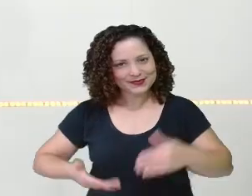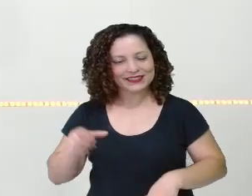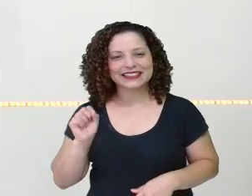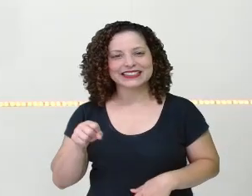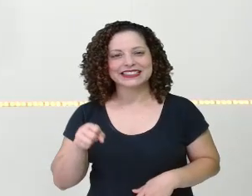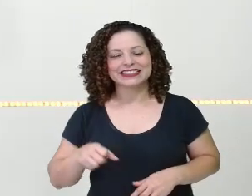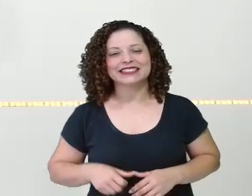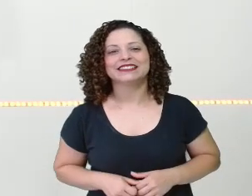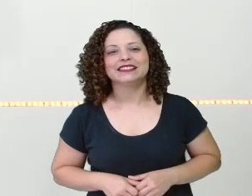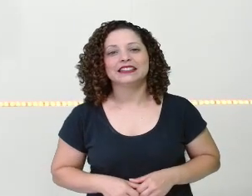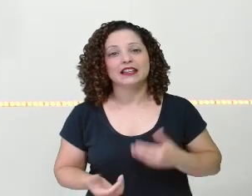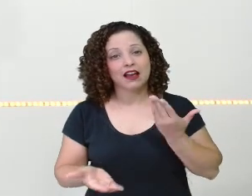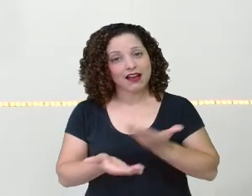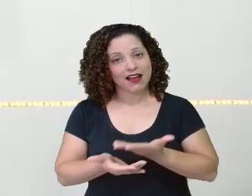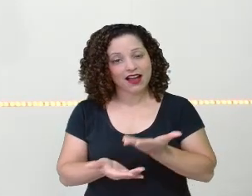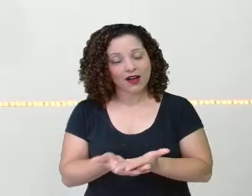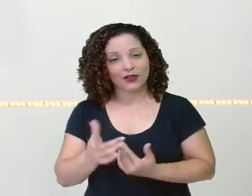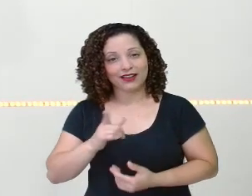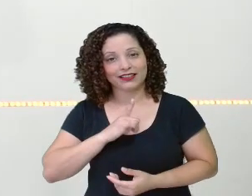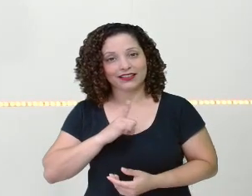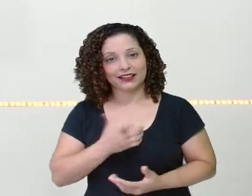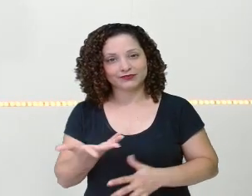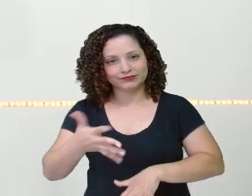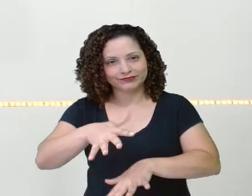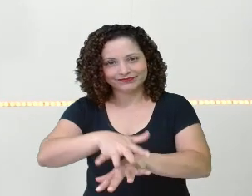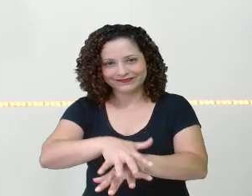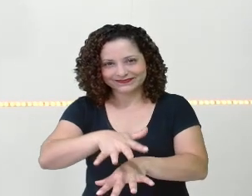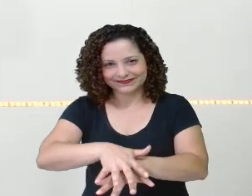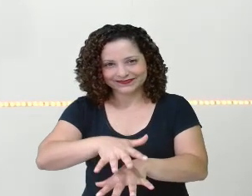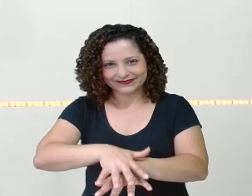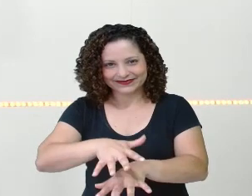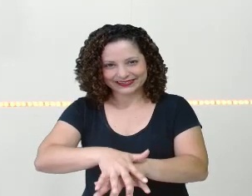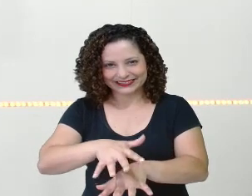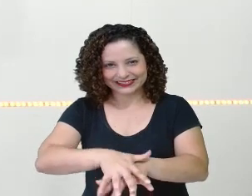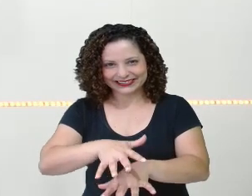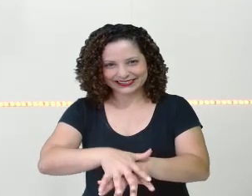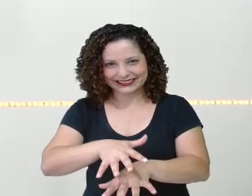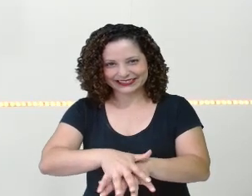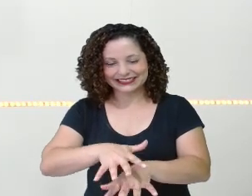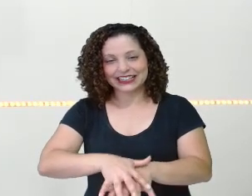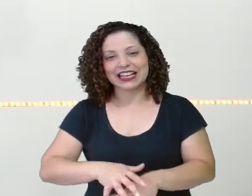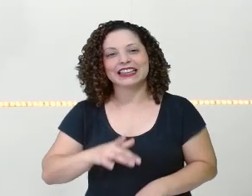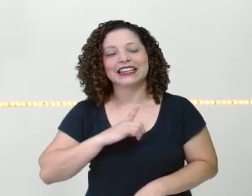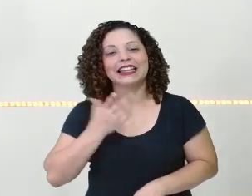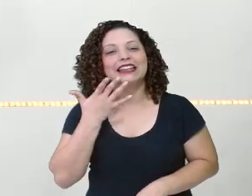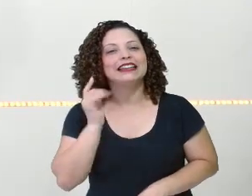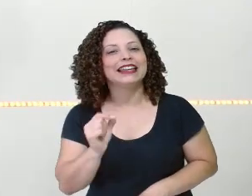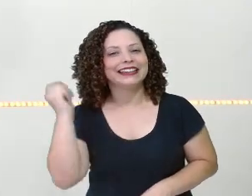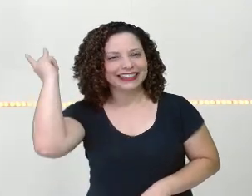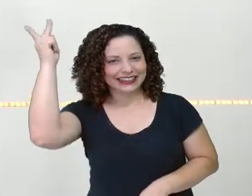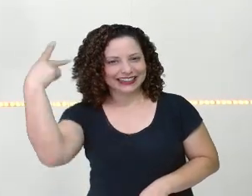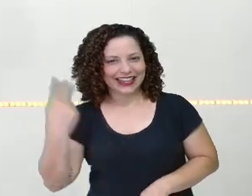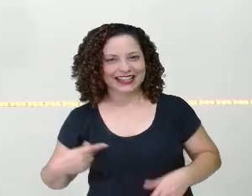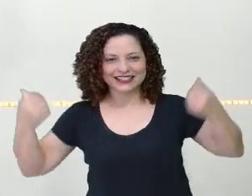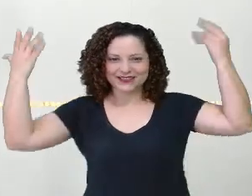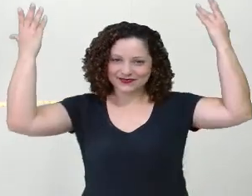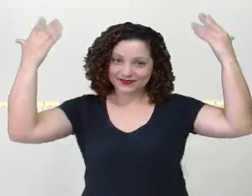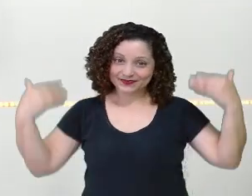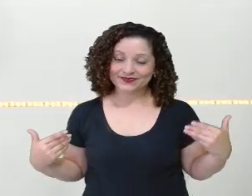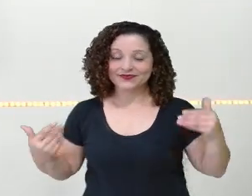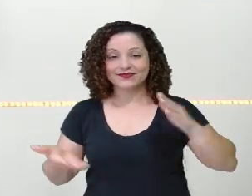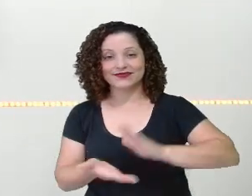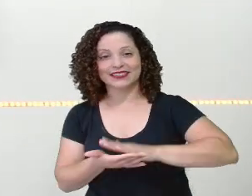Para tornar essa aula mais inclusiva, olha, aqui deste lado está Kézia, que é